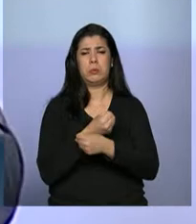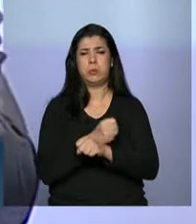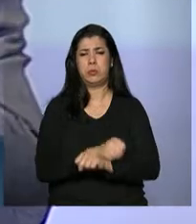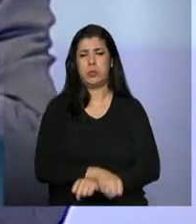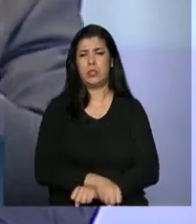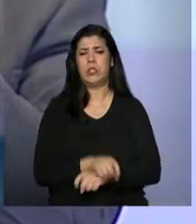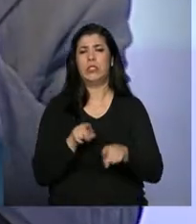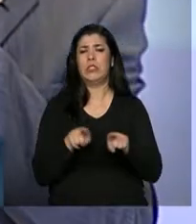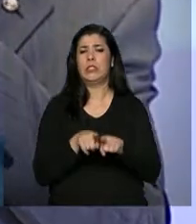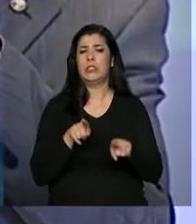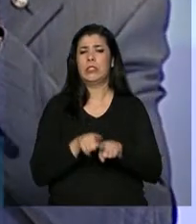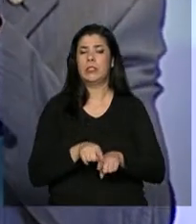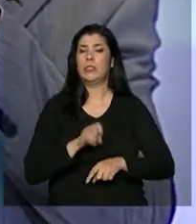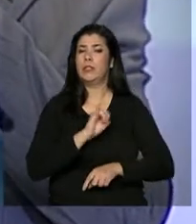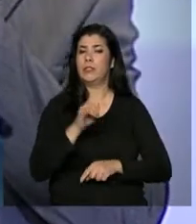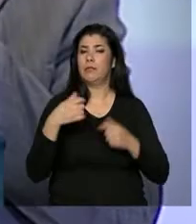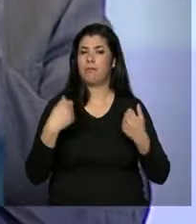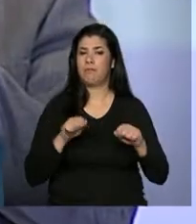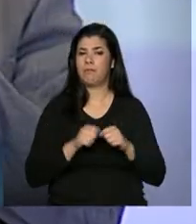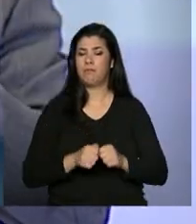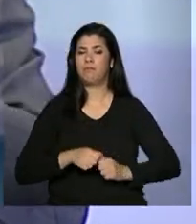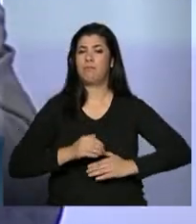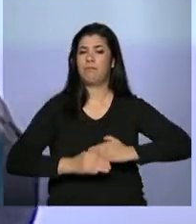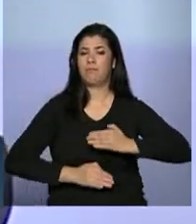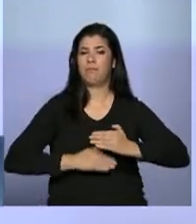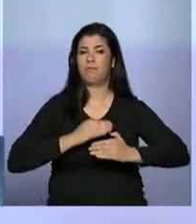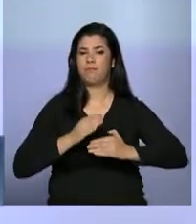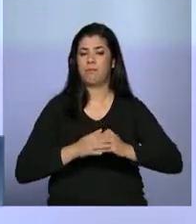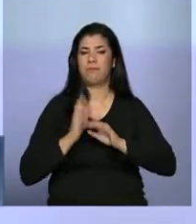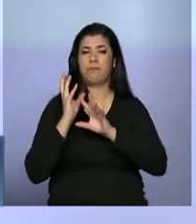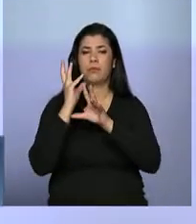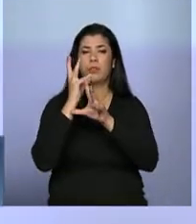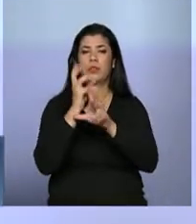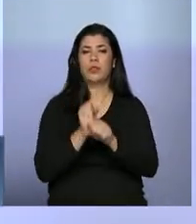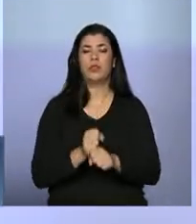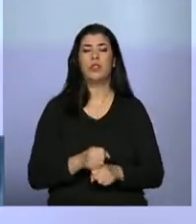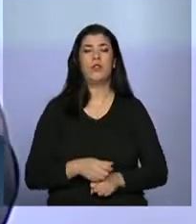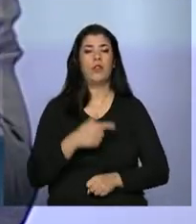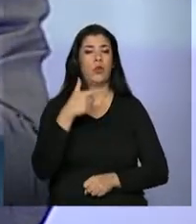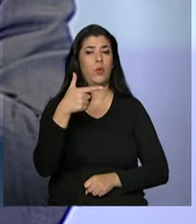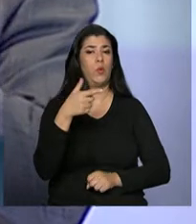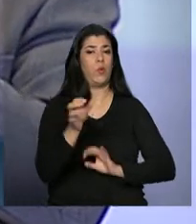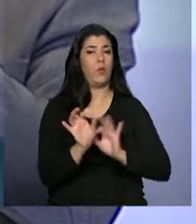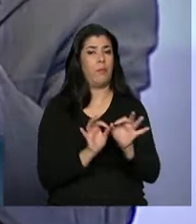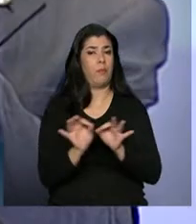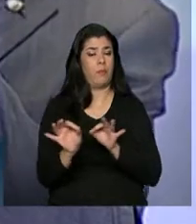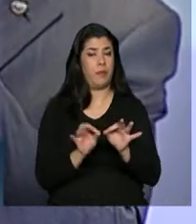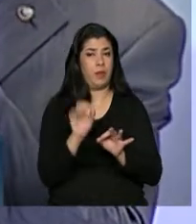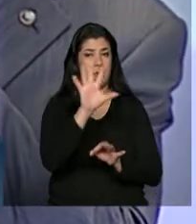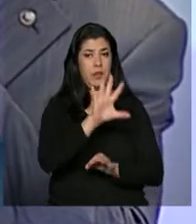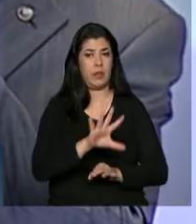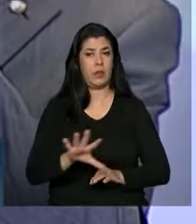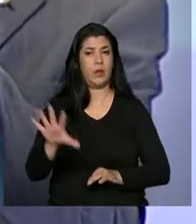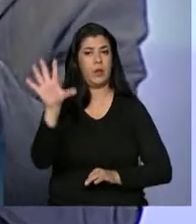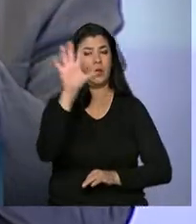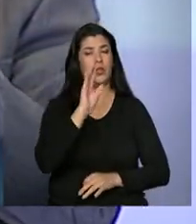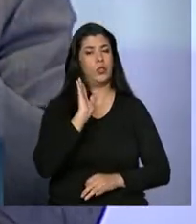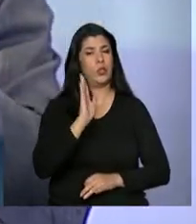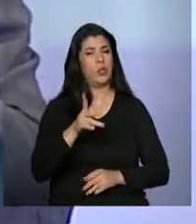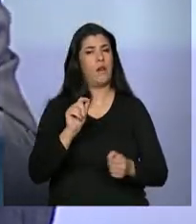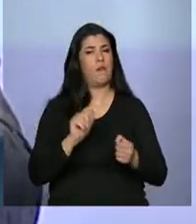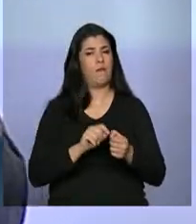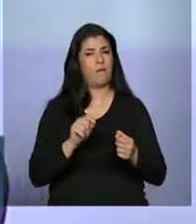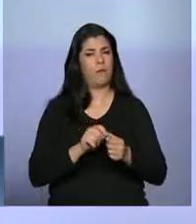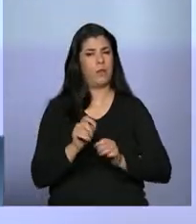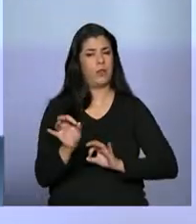trajetória e construímos mesmo, se nós escrevemos dois planos nacionais e executamos esses planos